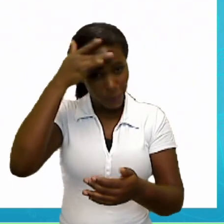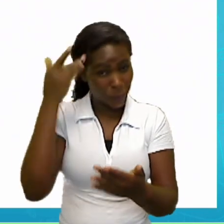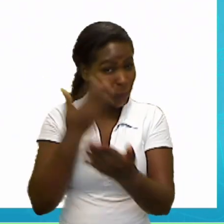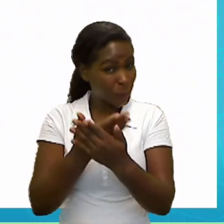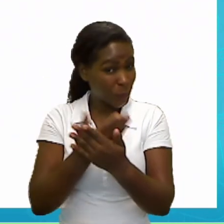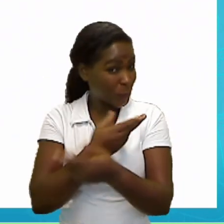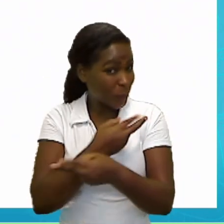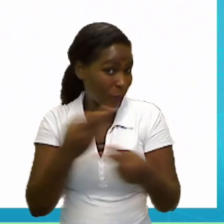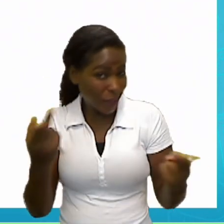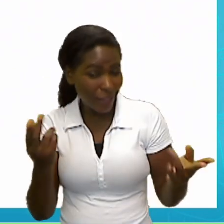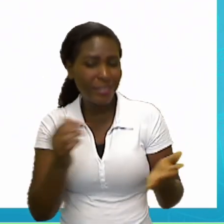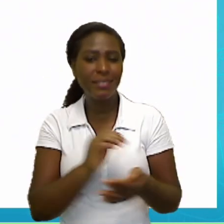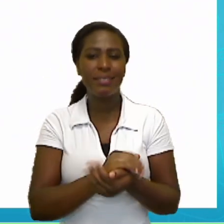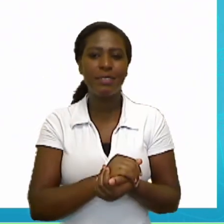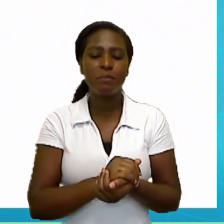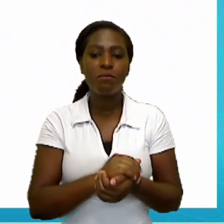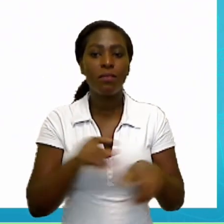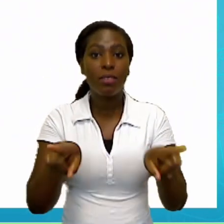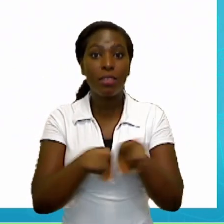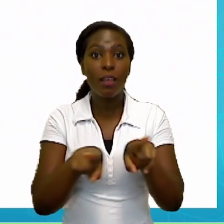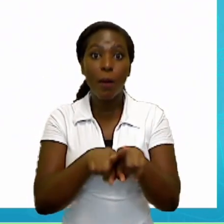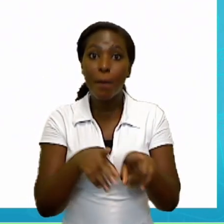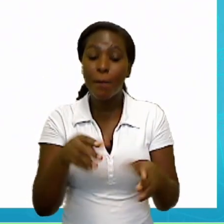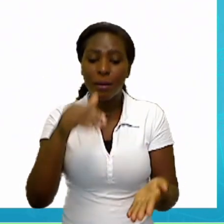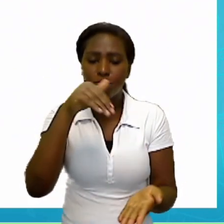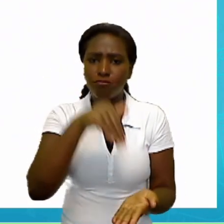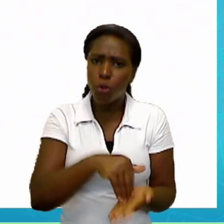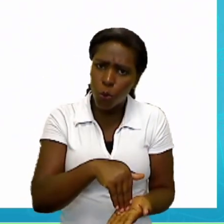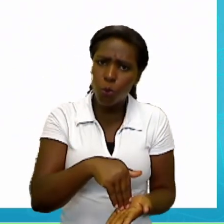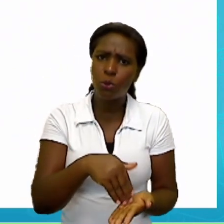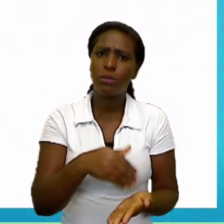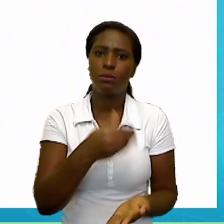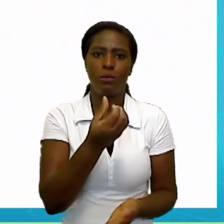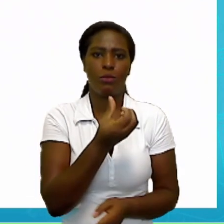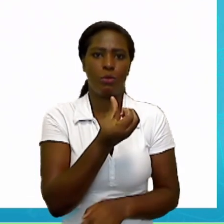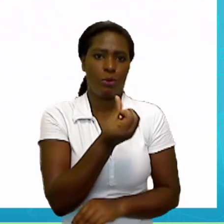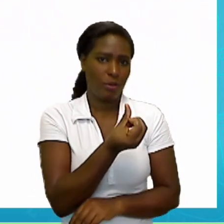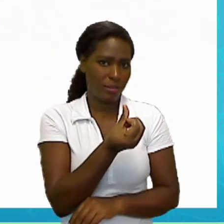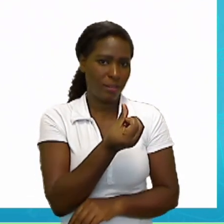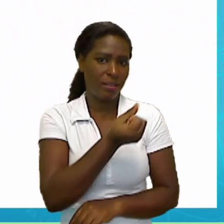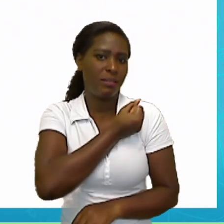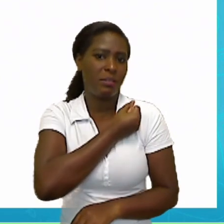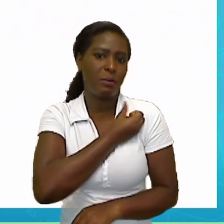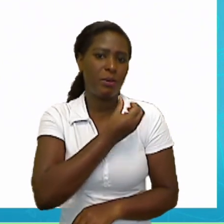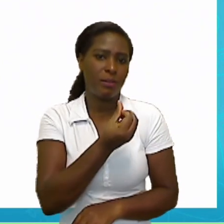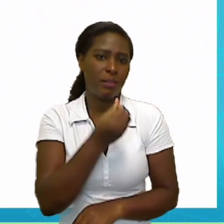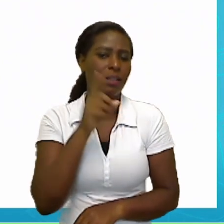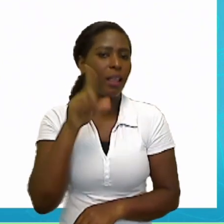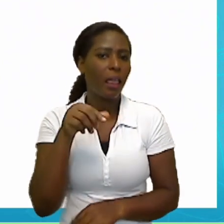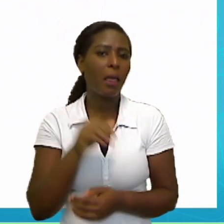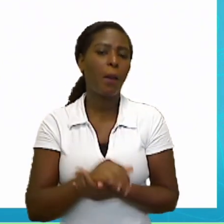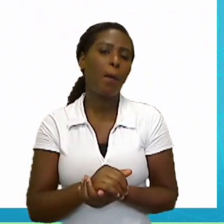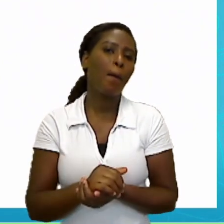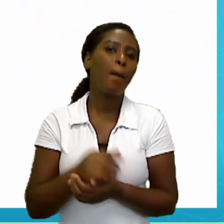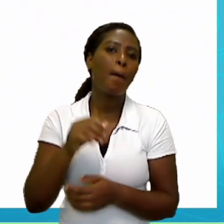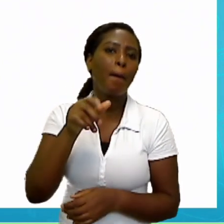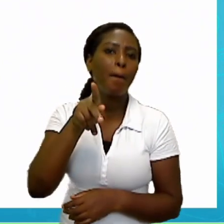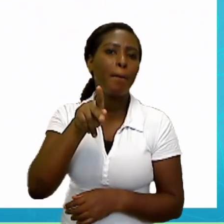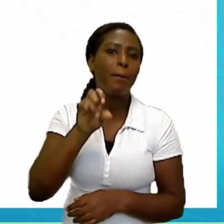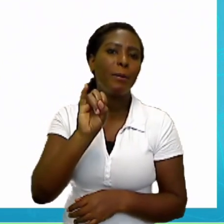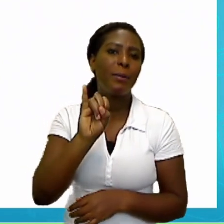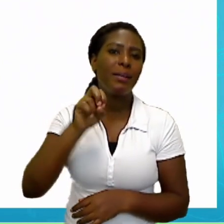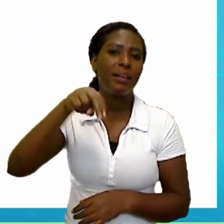E por último, o sobrou no number six, que é o paintbrush, que é o pincel. Agora, vamos escrever